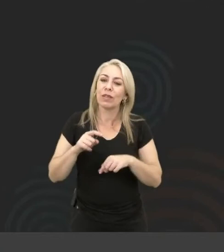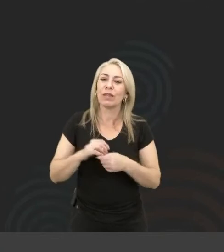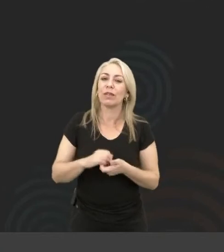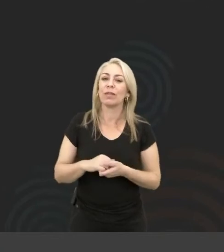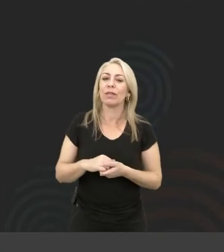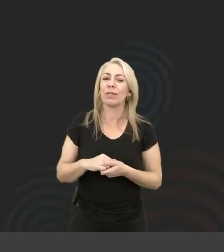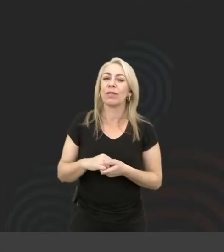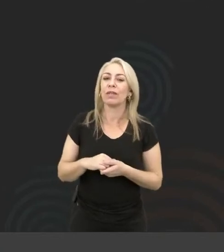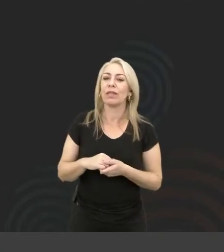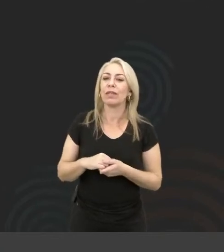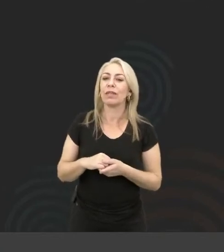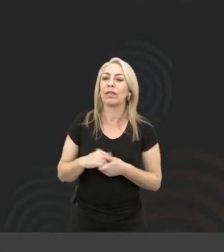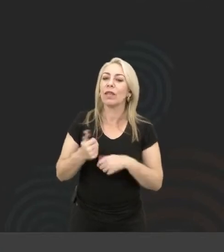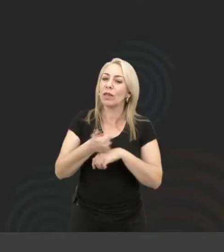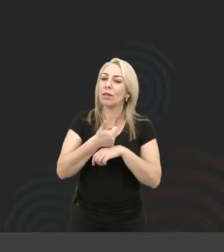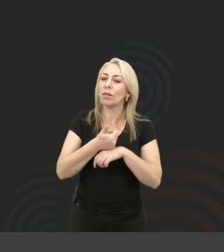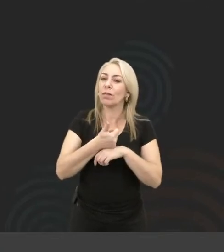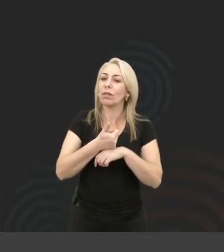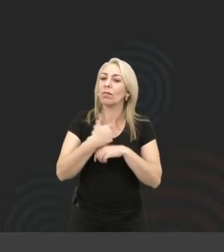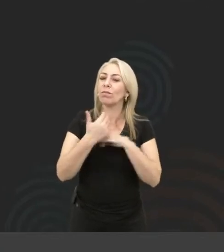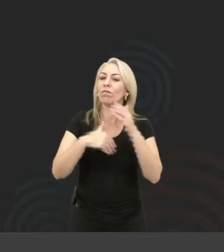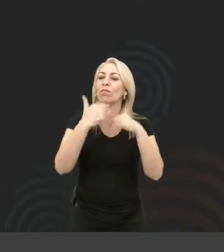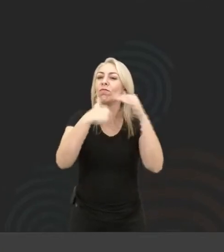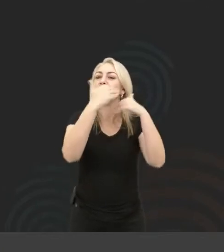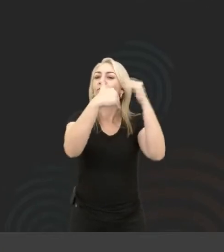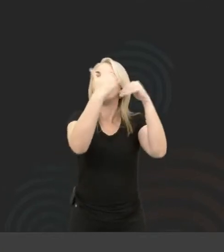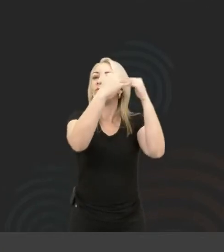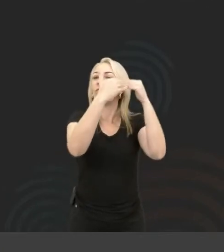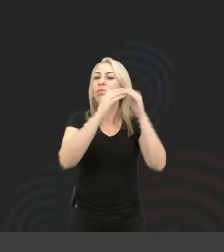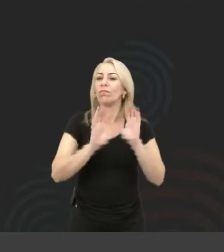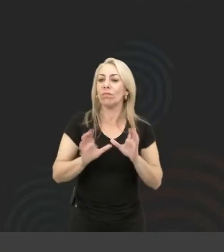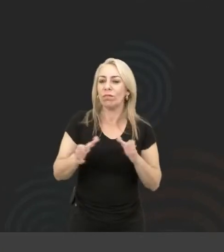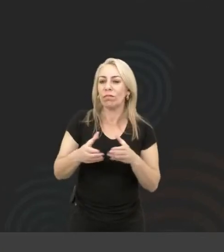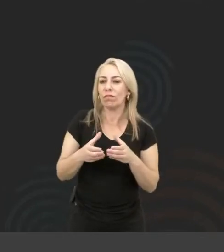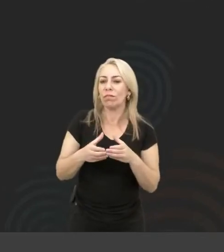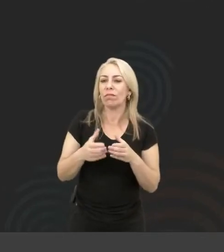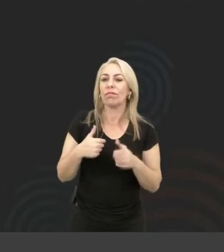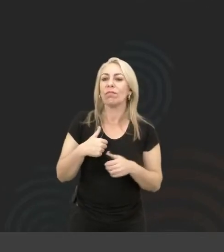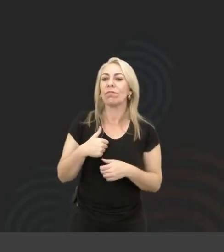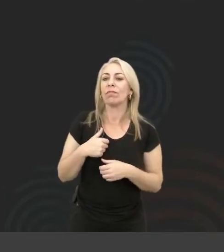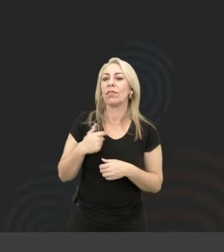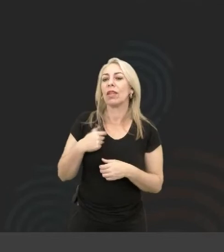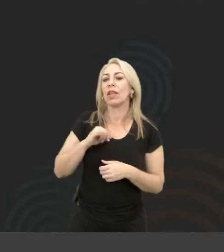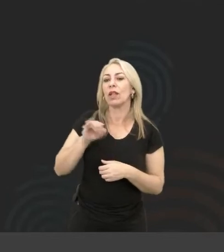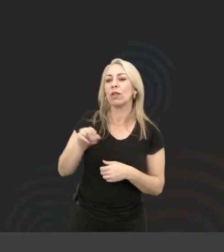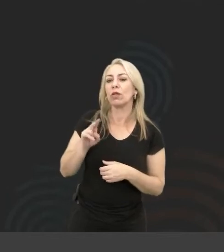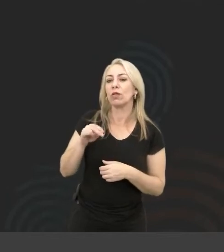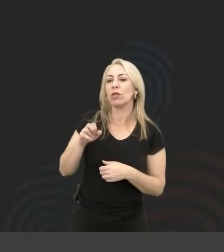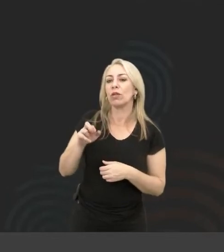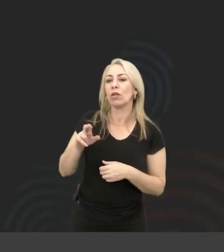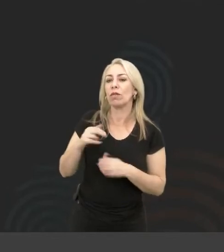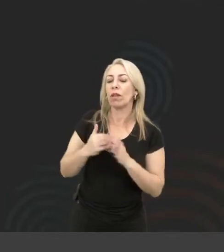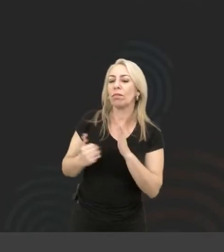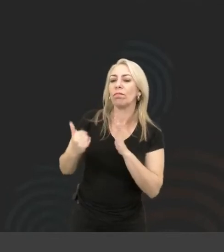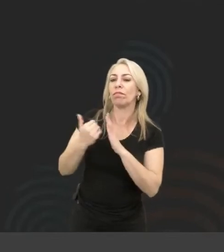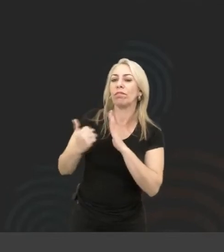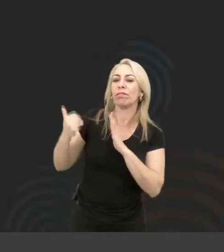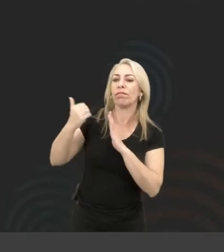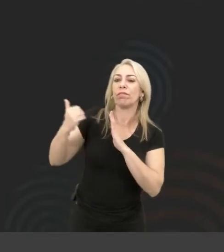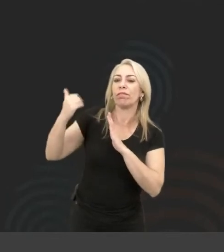a sua carreira alavanca dentro do seu time. Você vai deixar de ser júnior para virar pleno, para virar sênior,